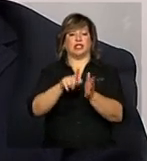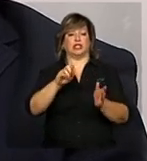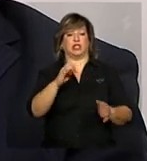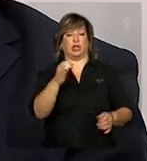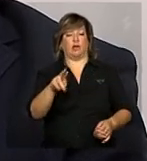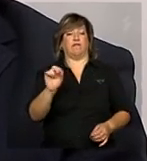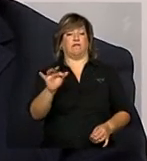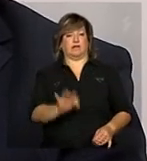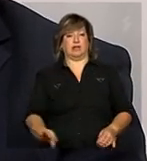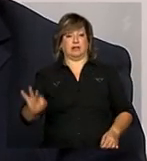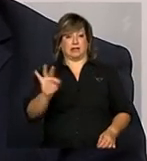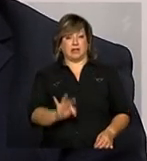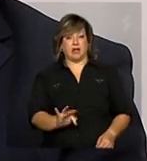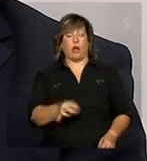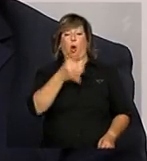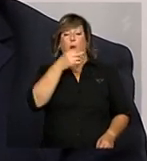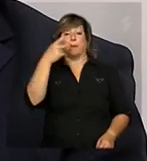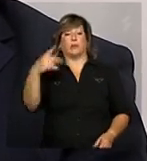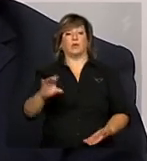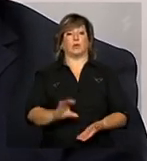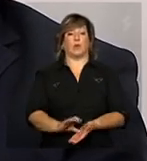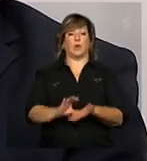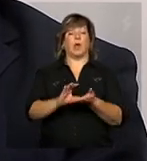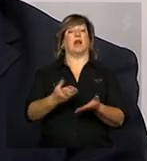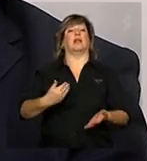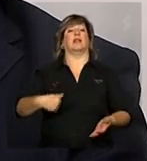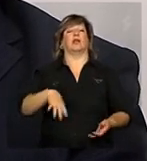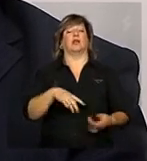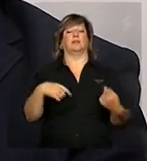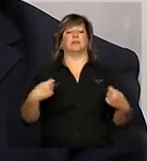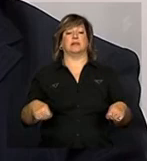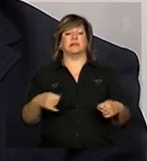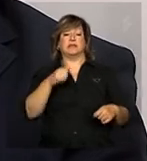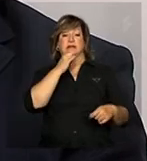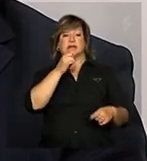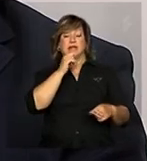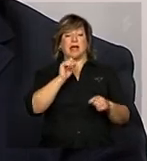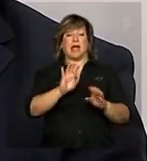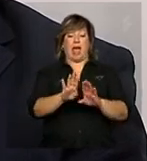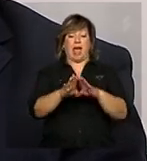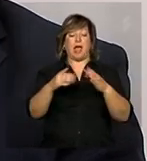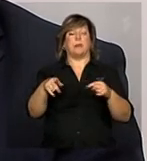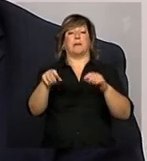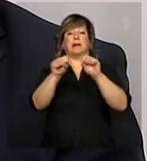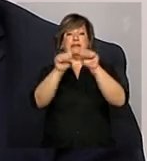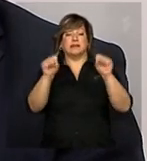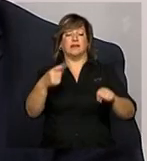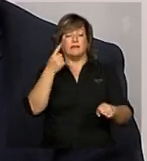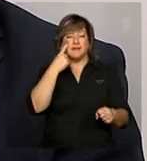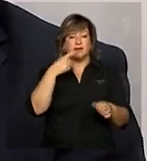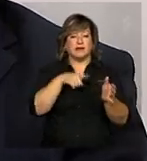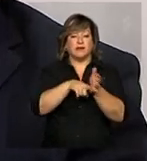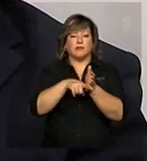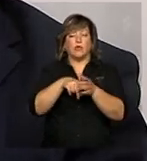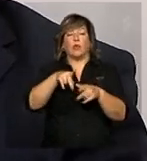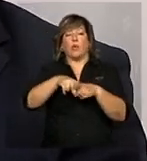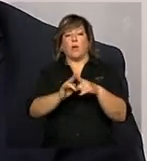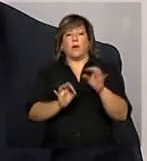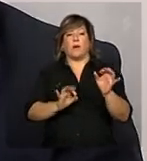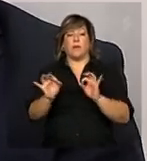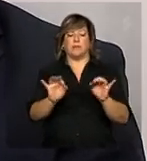ao parecer do conselho, a gente tenha que reabrir o sistema para, às vezes, correções mínimas de